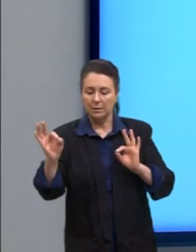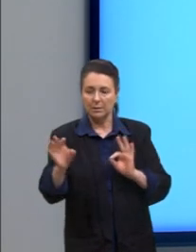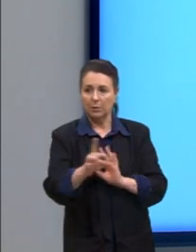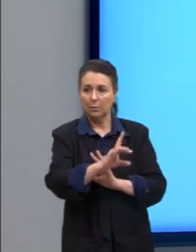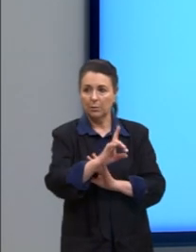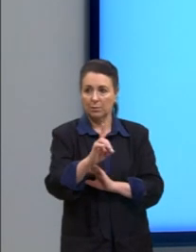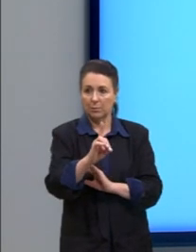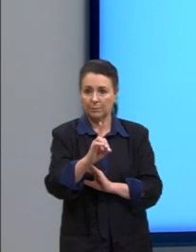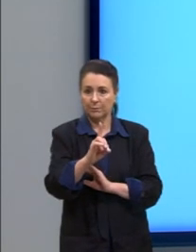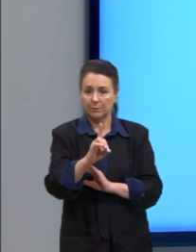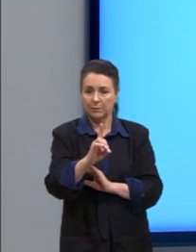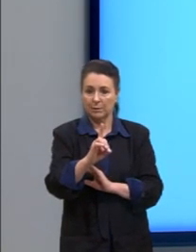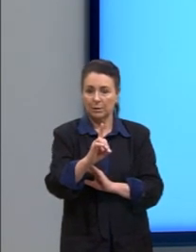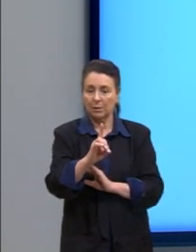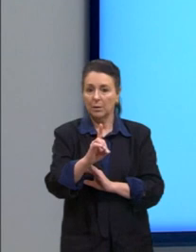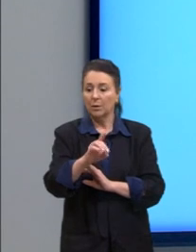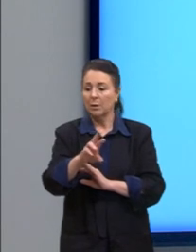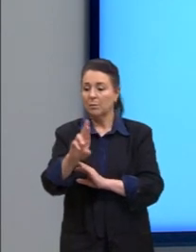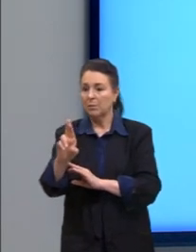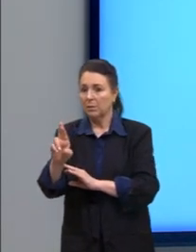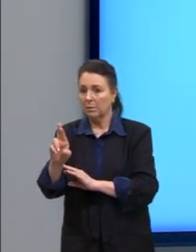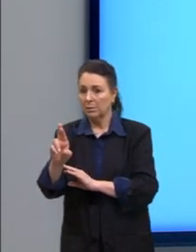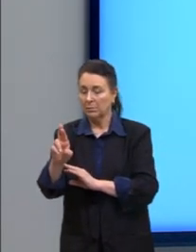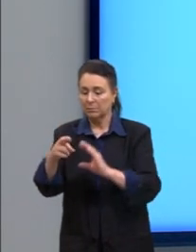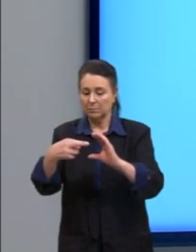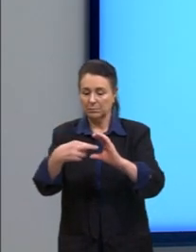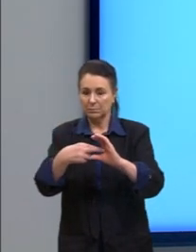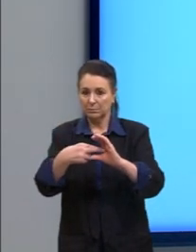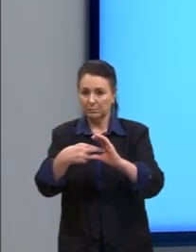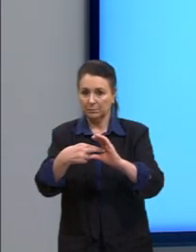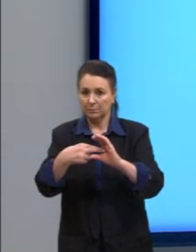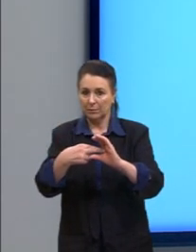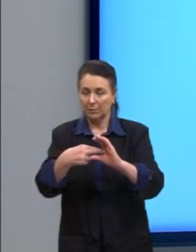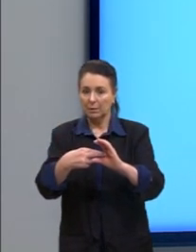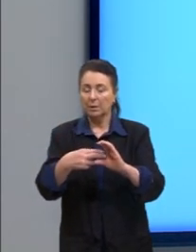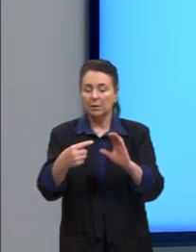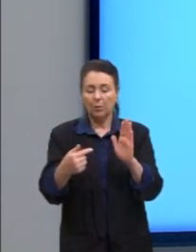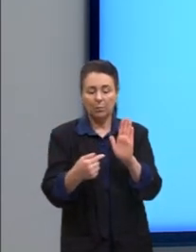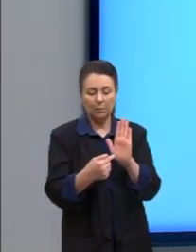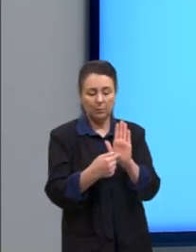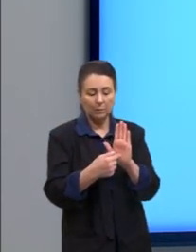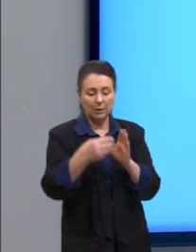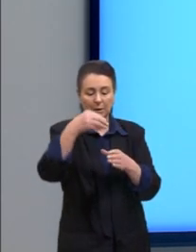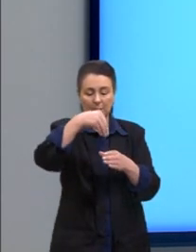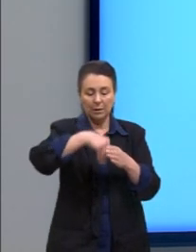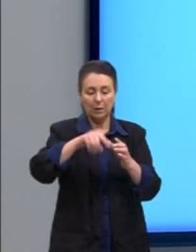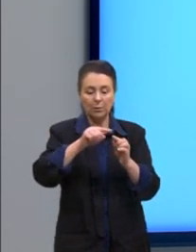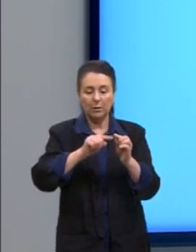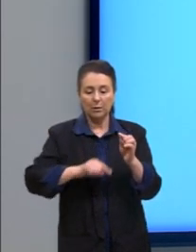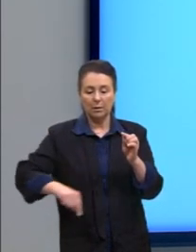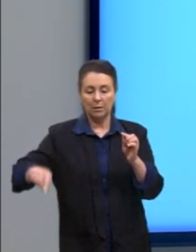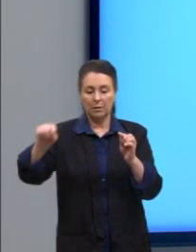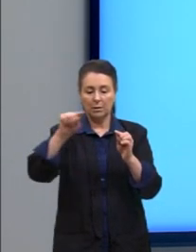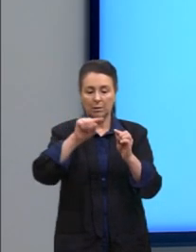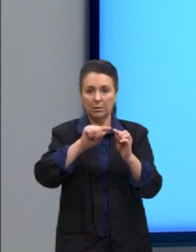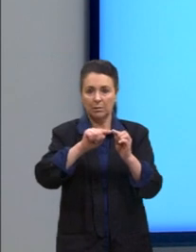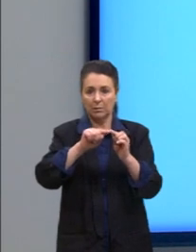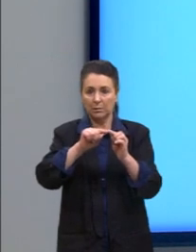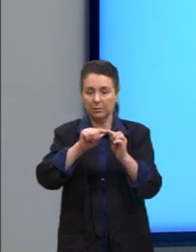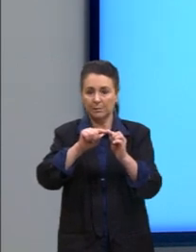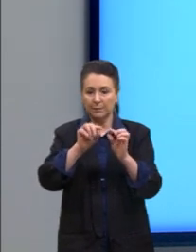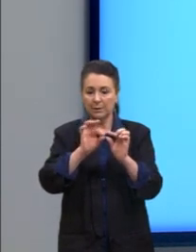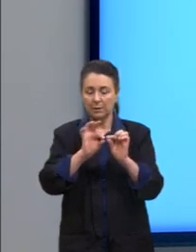e o raio sendo o R. E, nesse caso, quando o ponto, ele está dentro da circunferência, nós vamos dizer que a